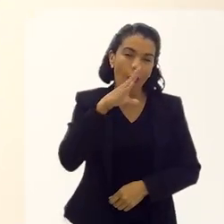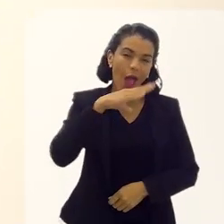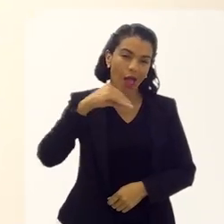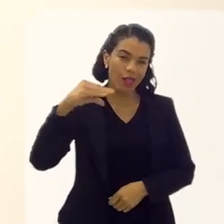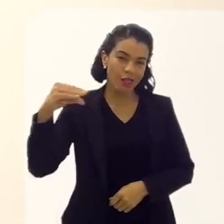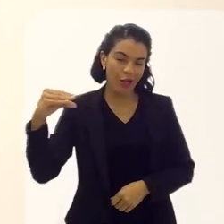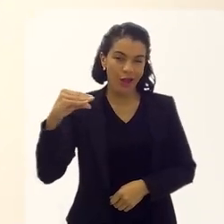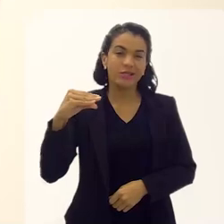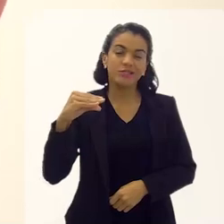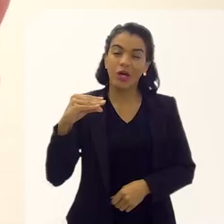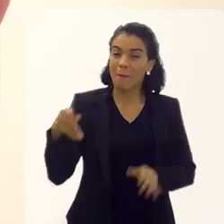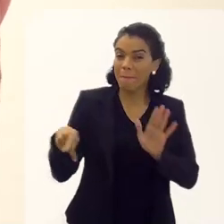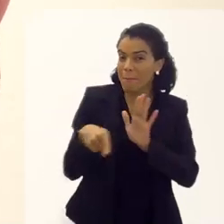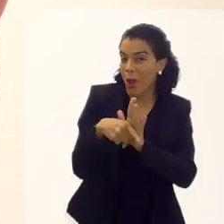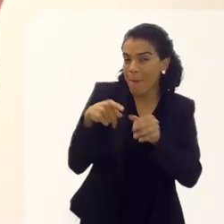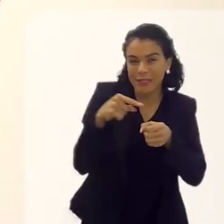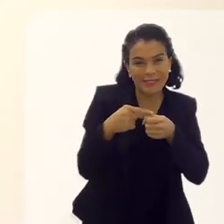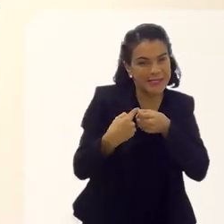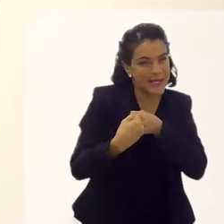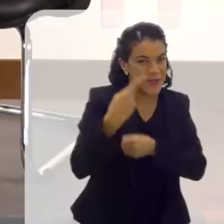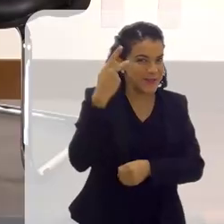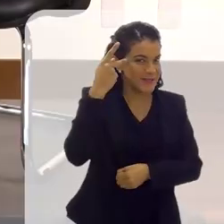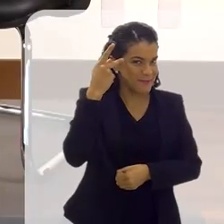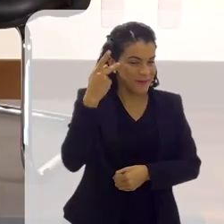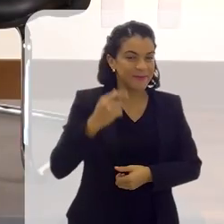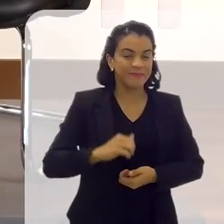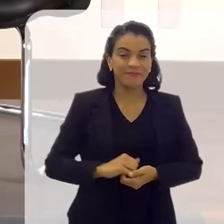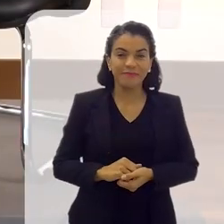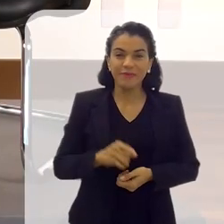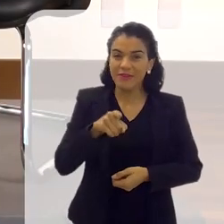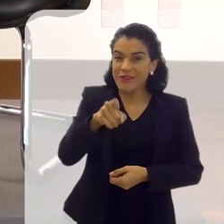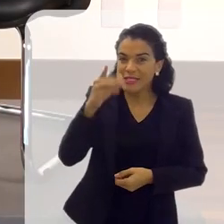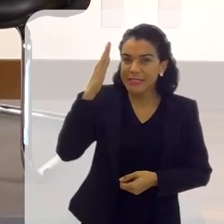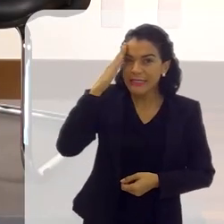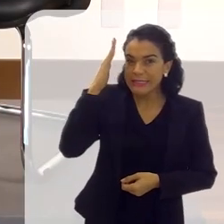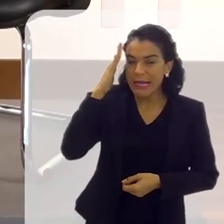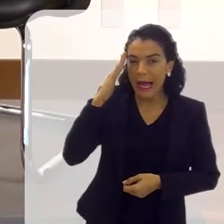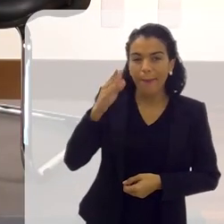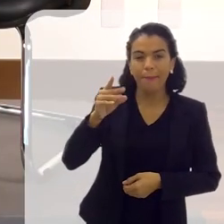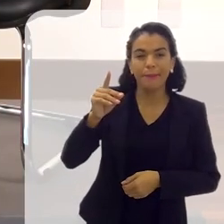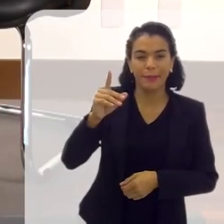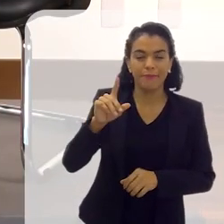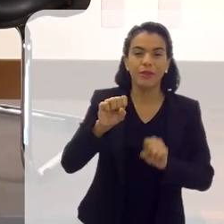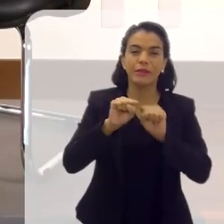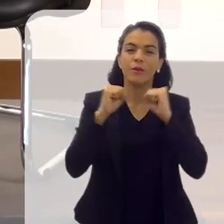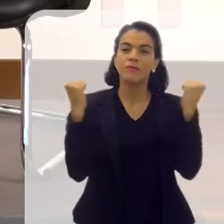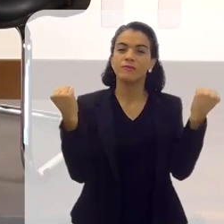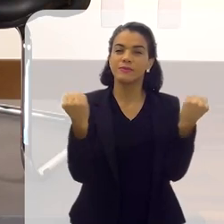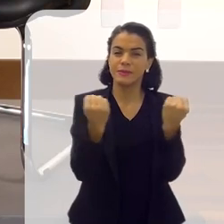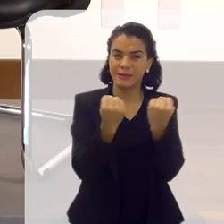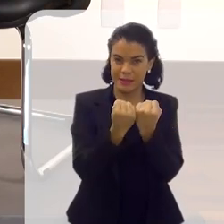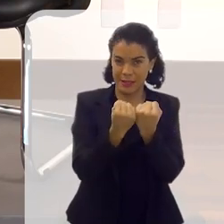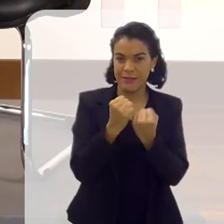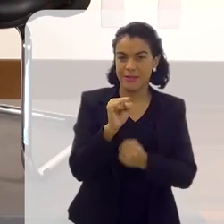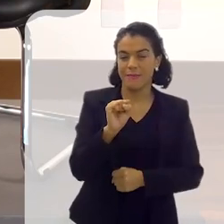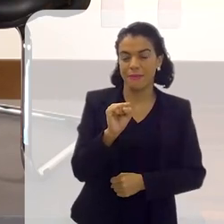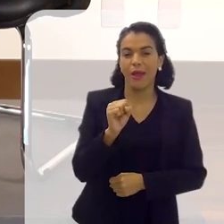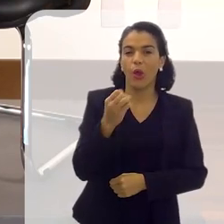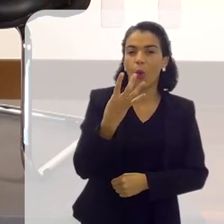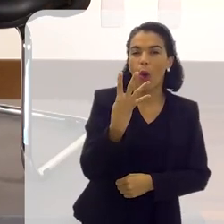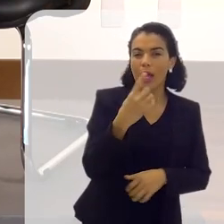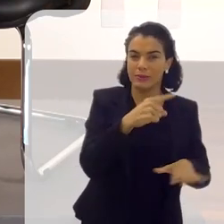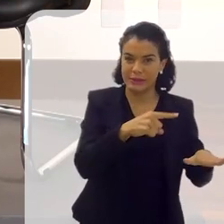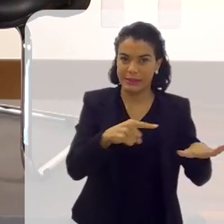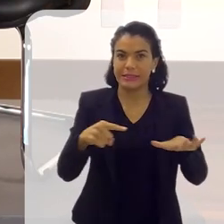adolescência que eu tive no interior de São Paulo. Você sabe que eu tive um seminário tem exatamente três